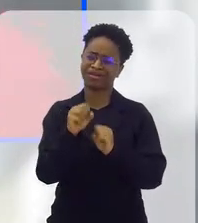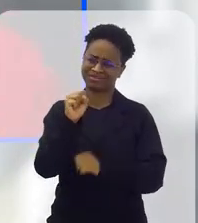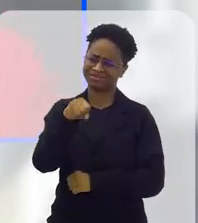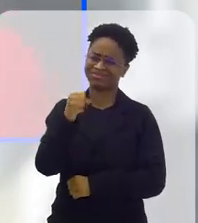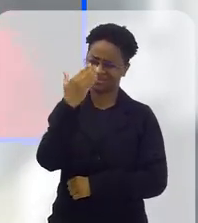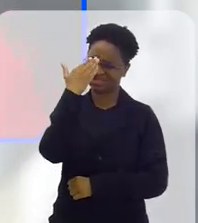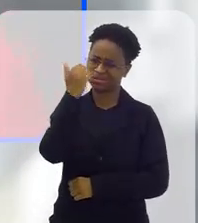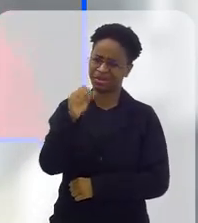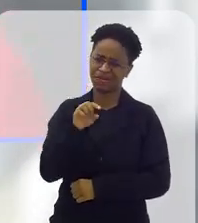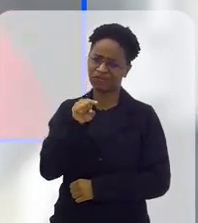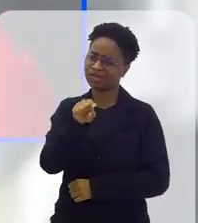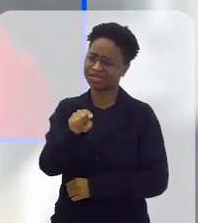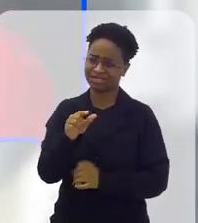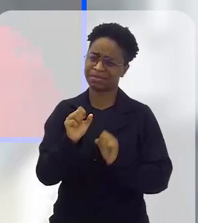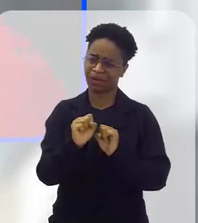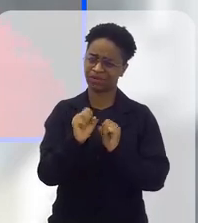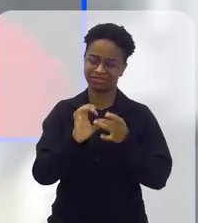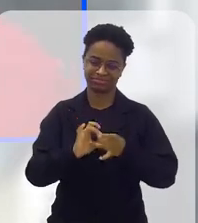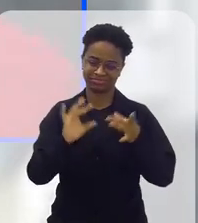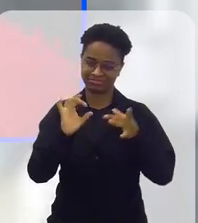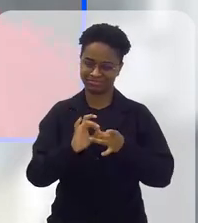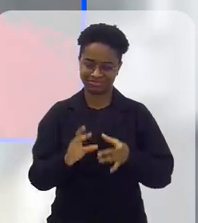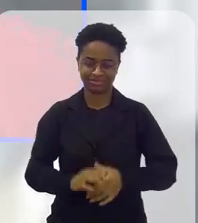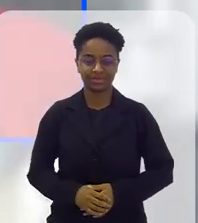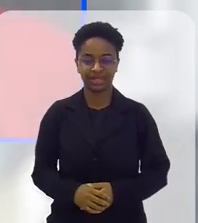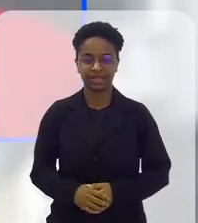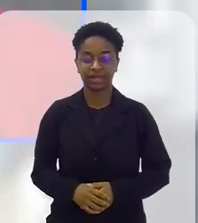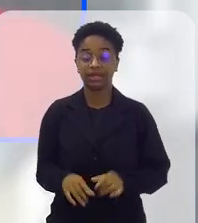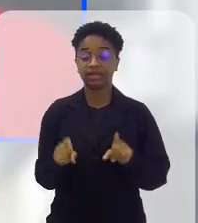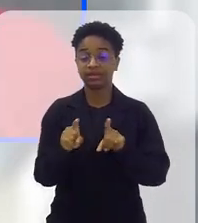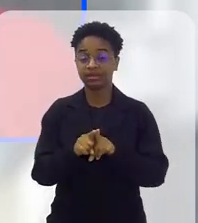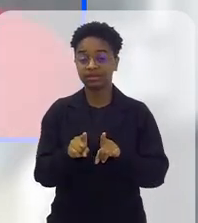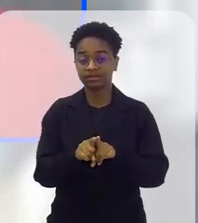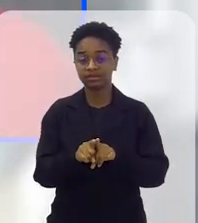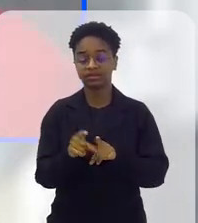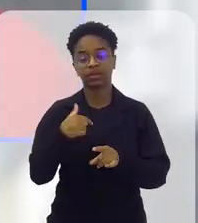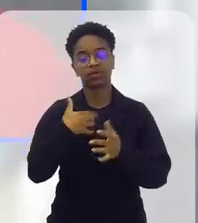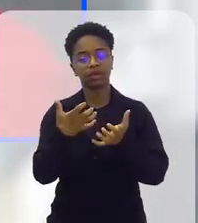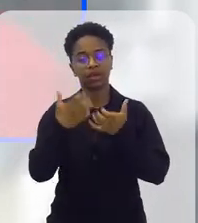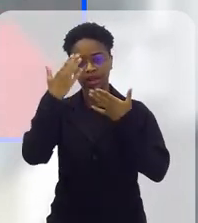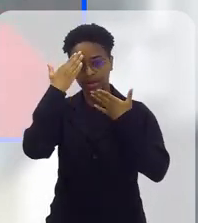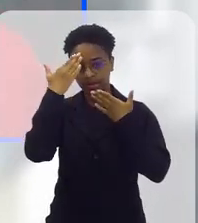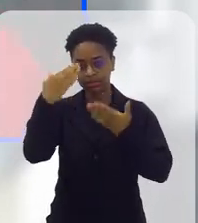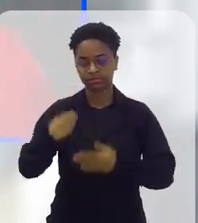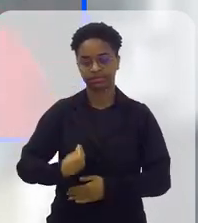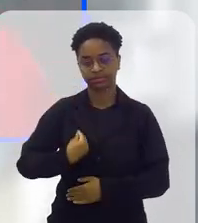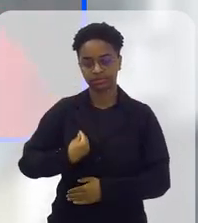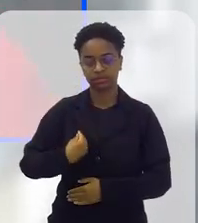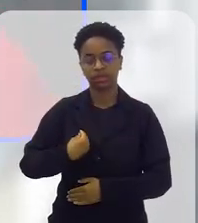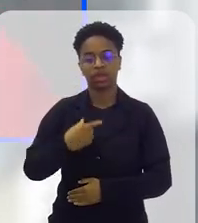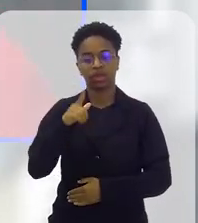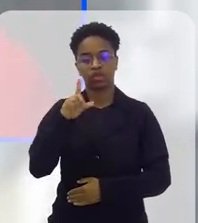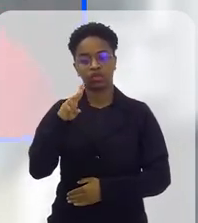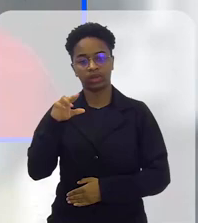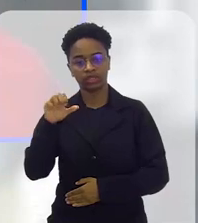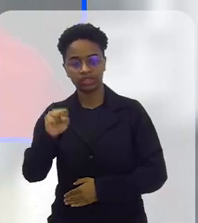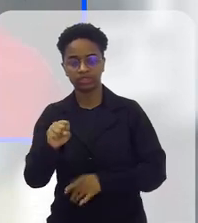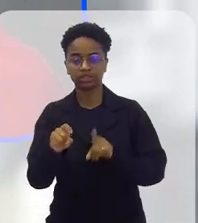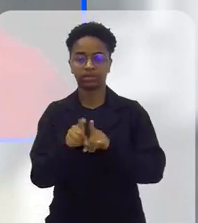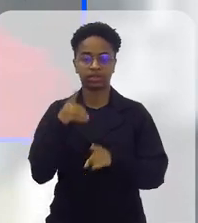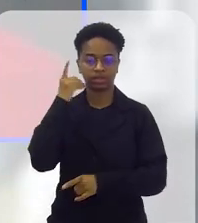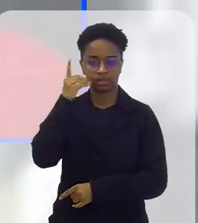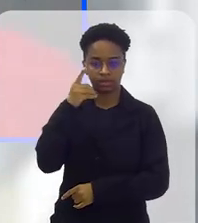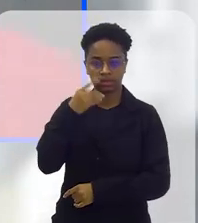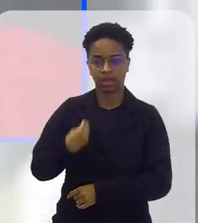certeza, pode me chamar de você. Fique à vontade. Gostaria de agradecer também a presença do Luiz Henrique,